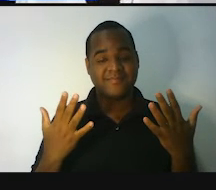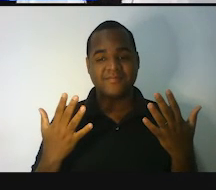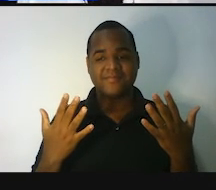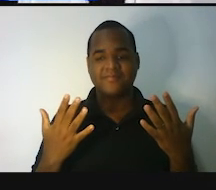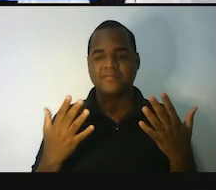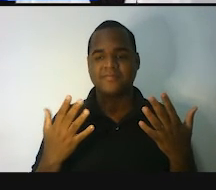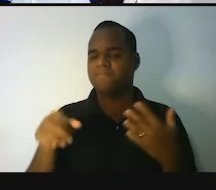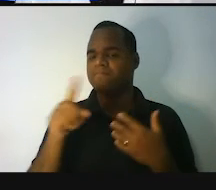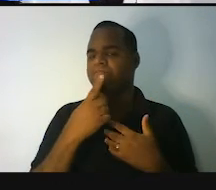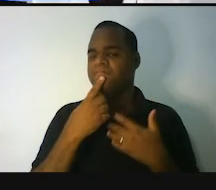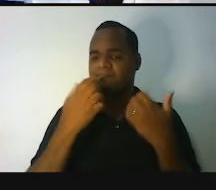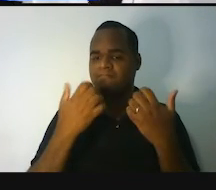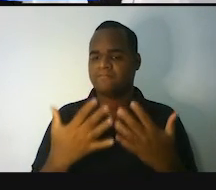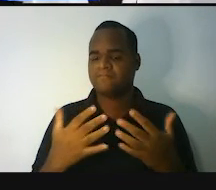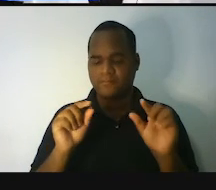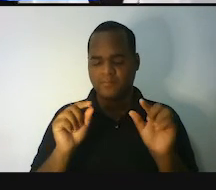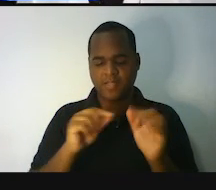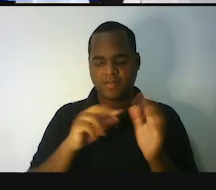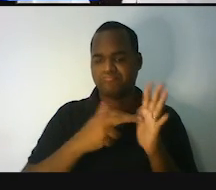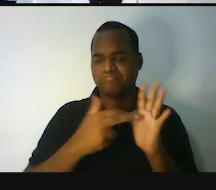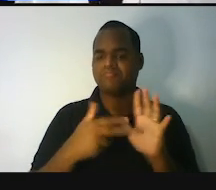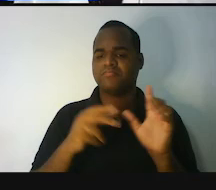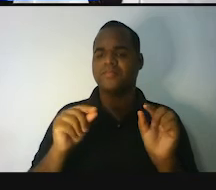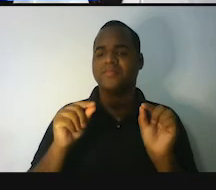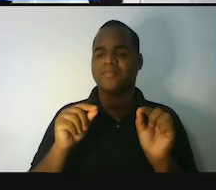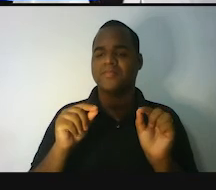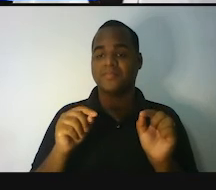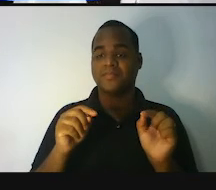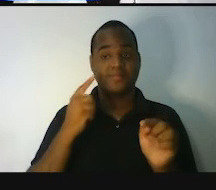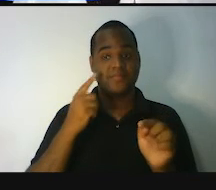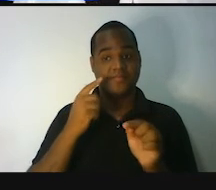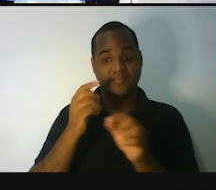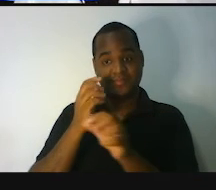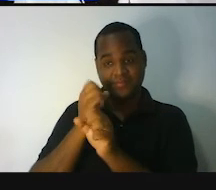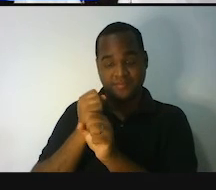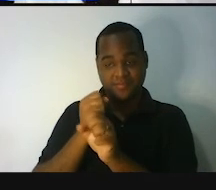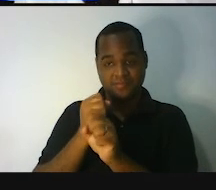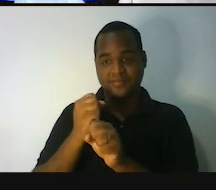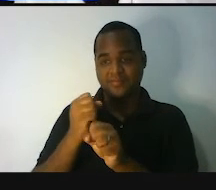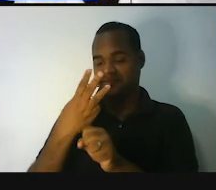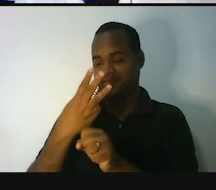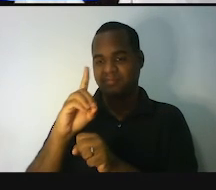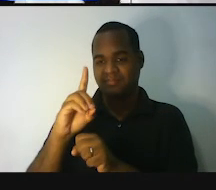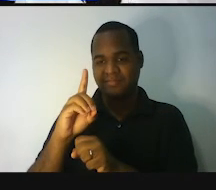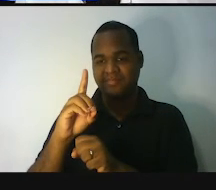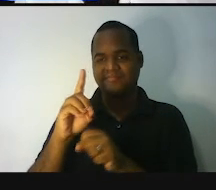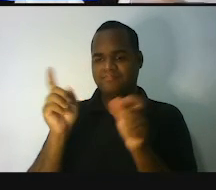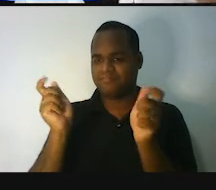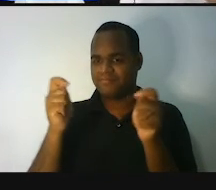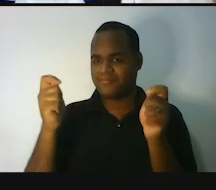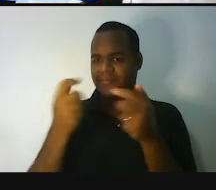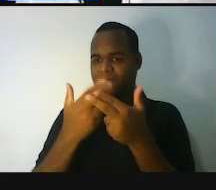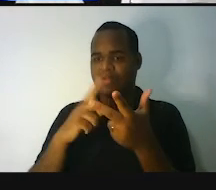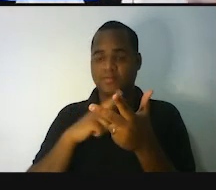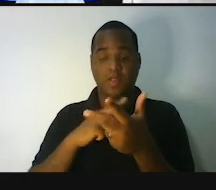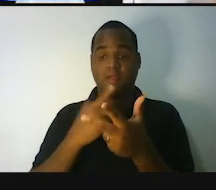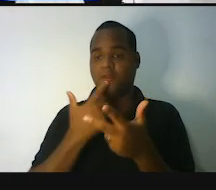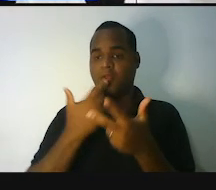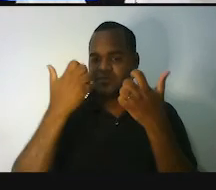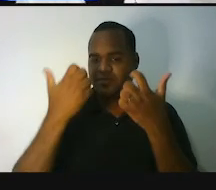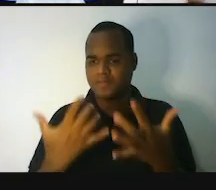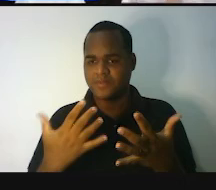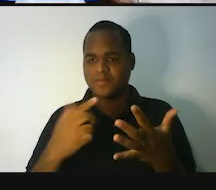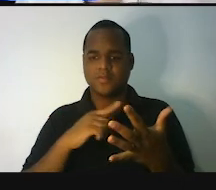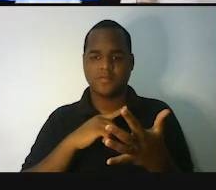o que é que significa isso, professor? Que esse cubo aí, que toda essa situação que a gente